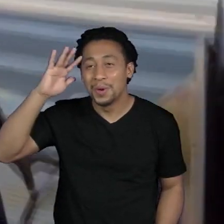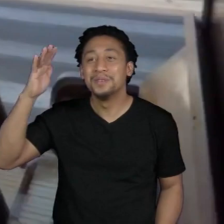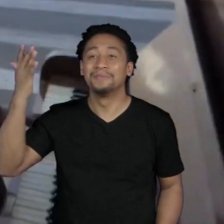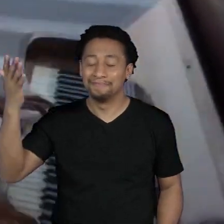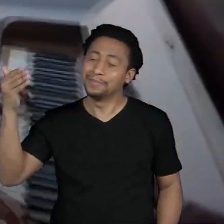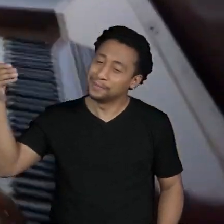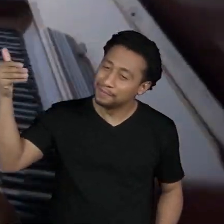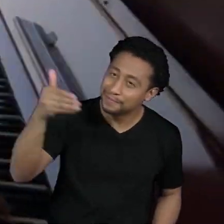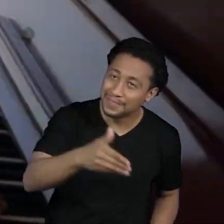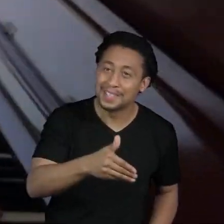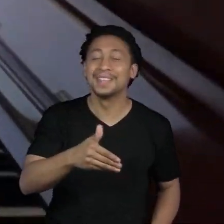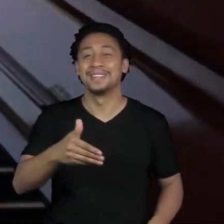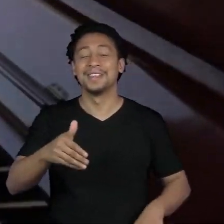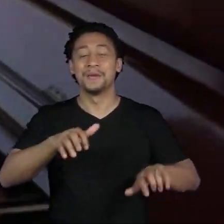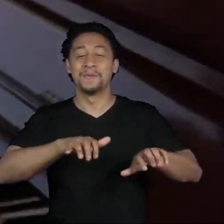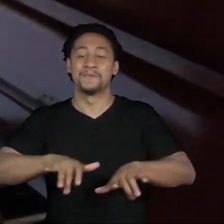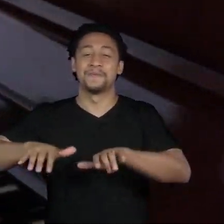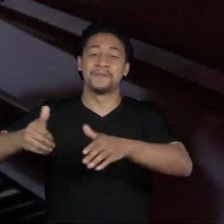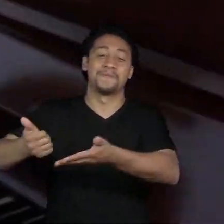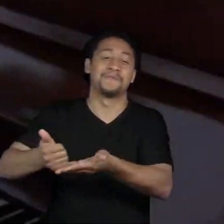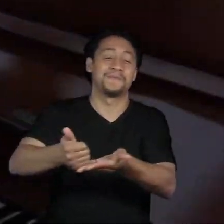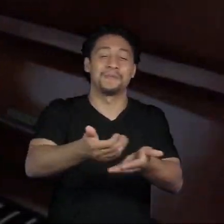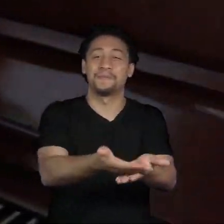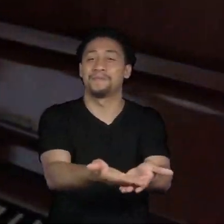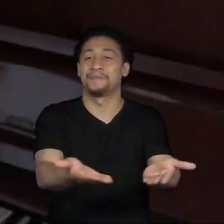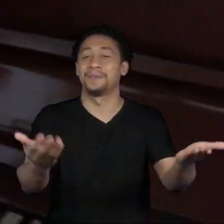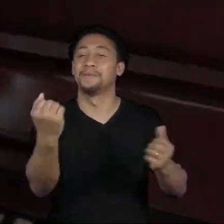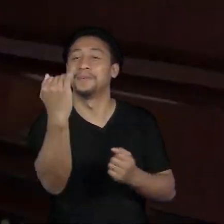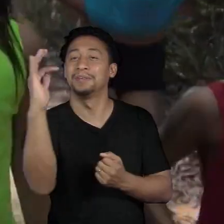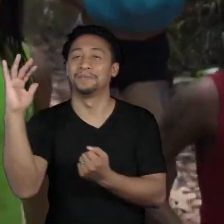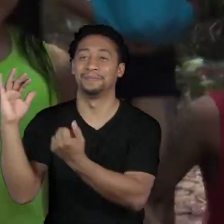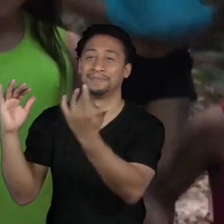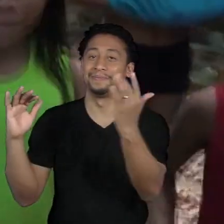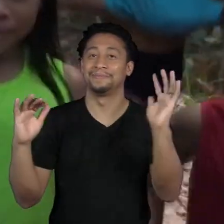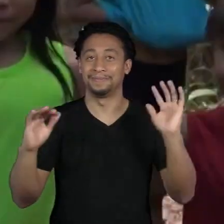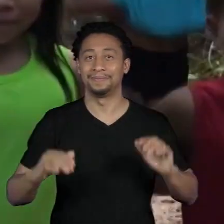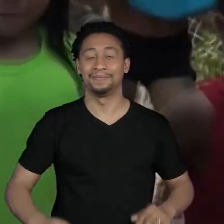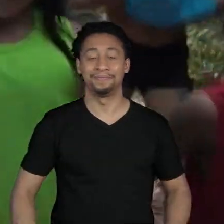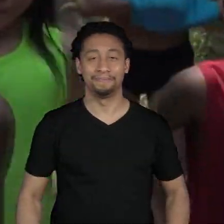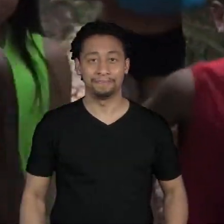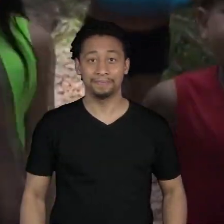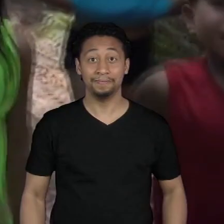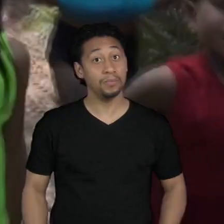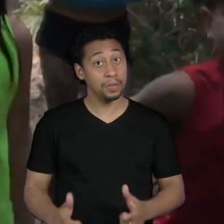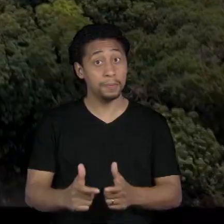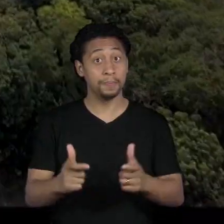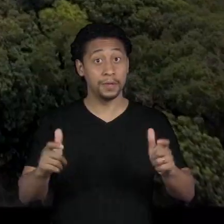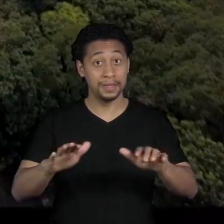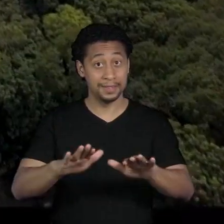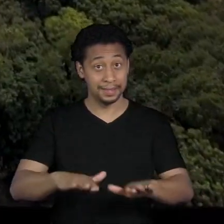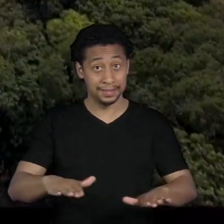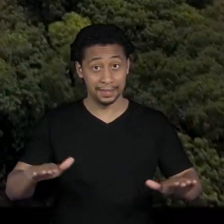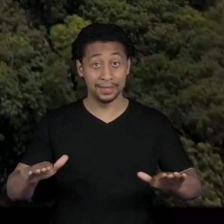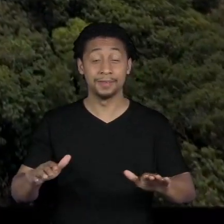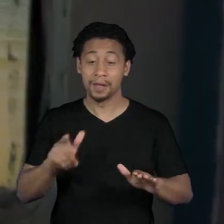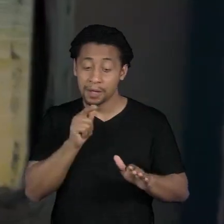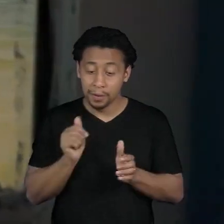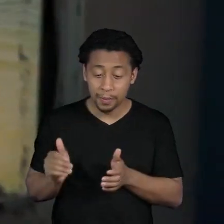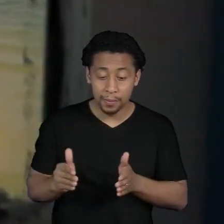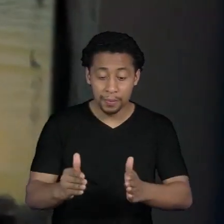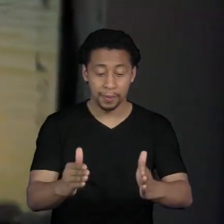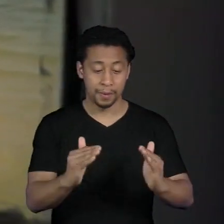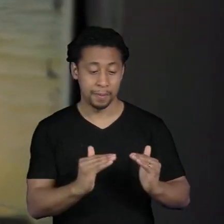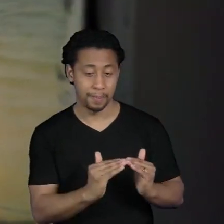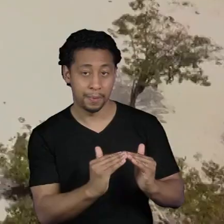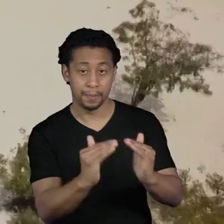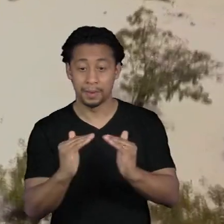desbravar aqui a floresta trazendo o meu piano Muitas destas crianças de comunidades à beira do